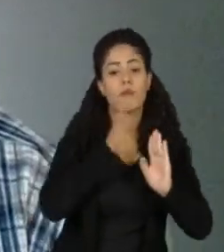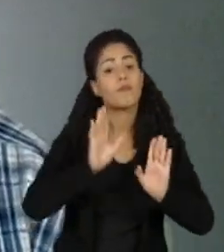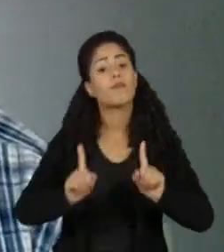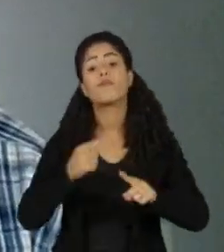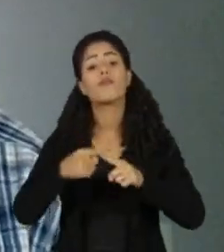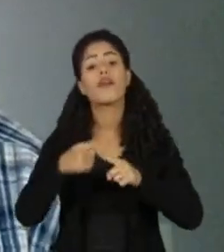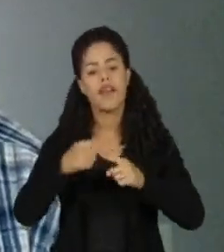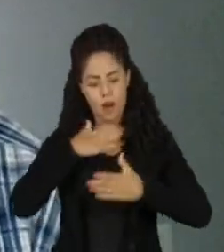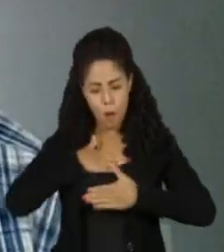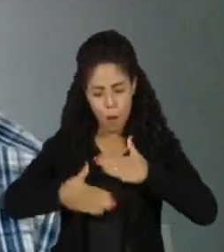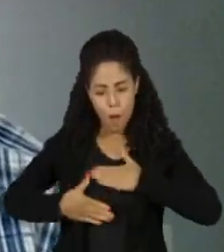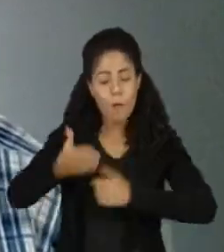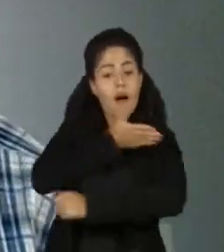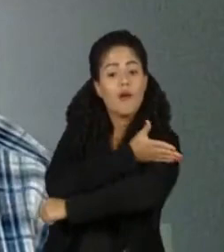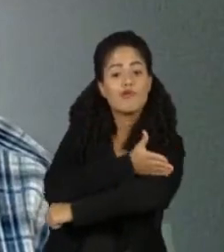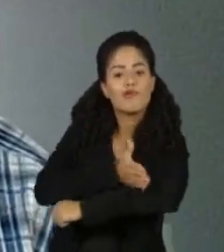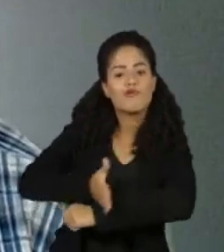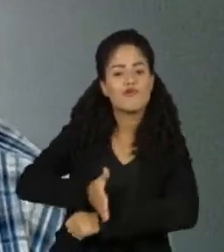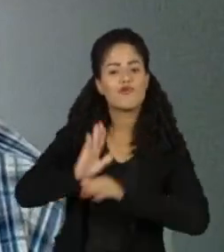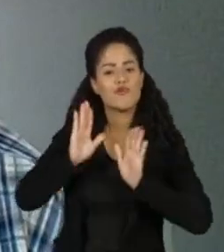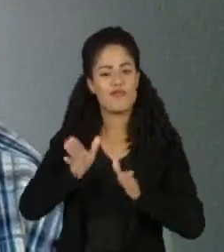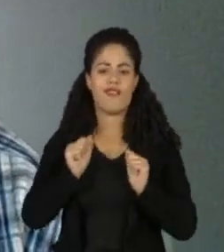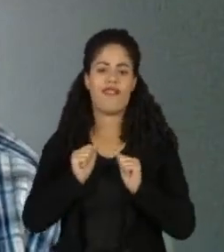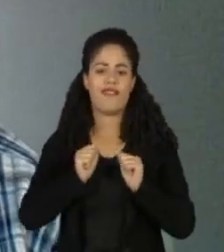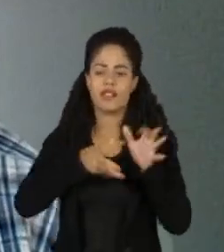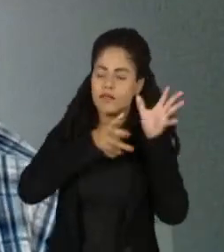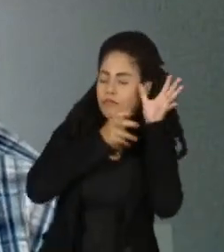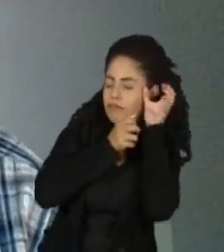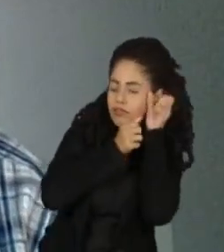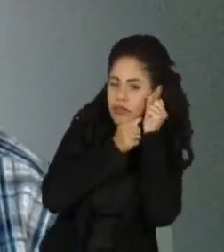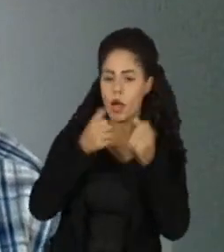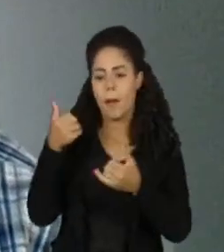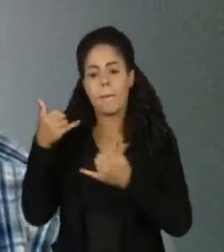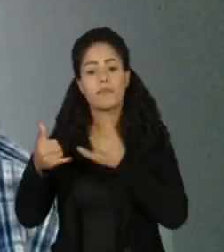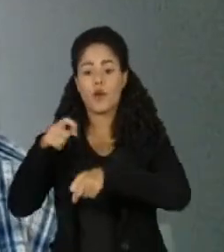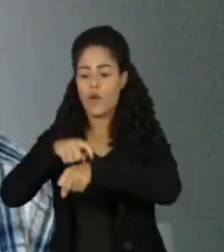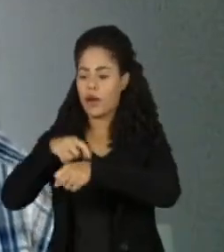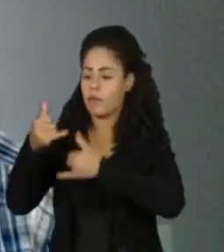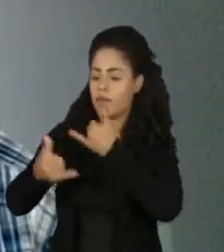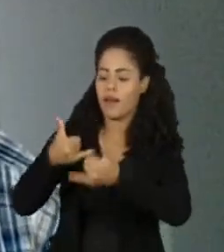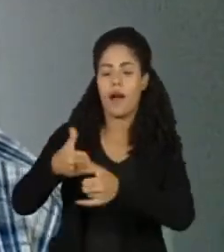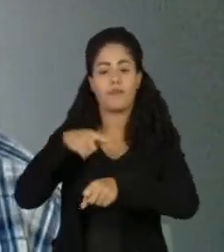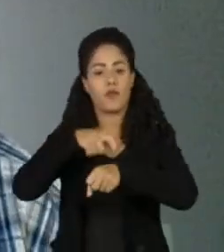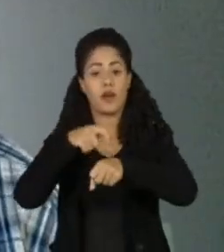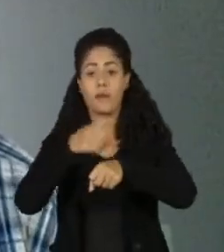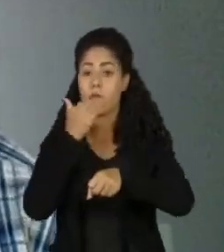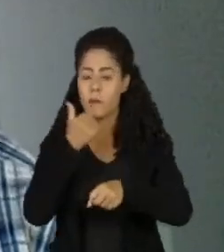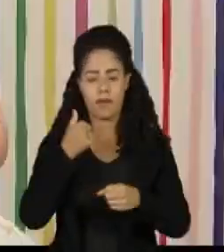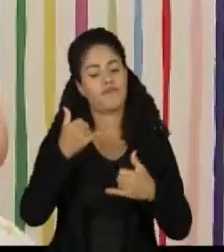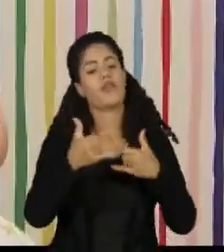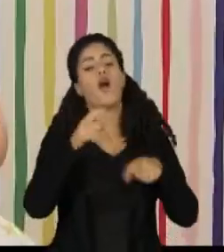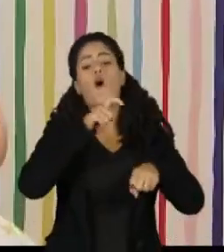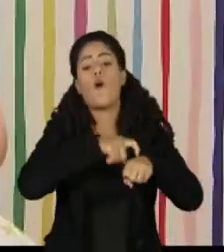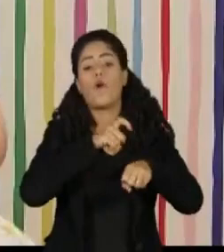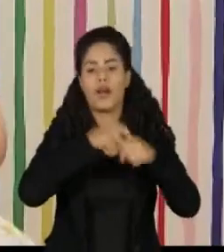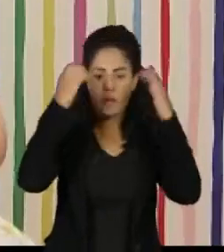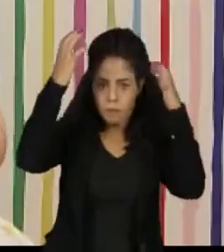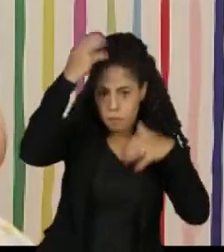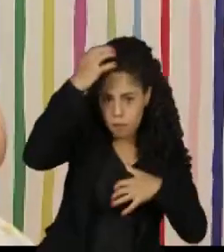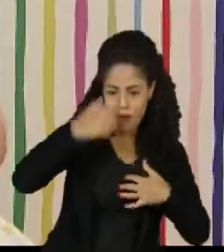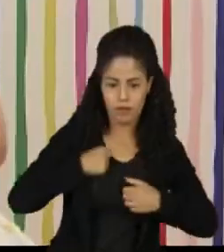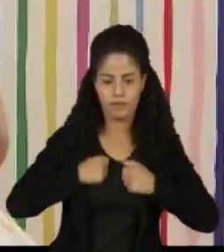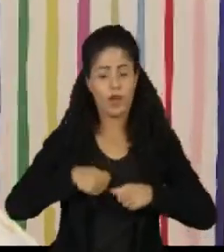horas? Desliga todos os eletroeletrônicos. Então, celular, taba de televisão, certo? Mais uma